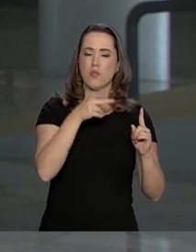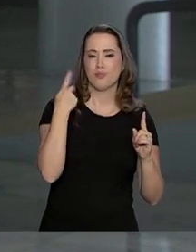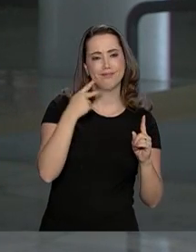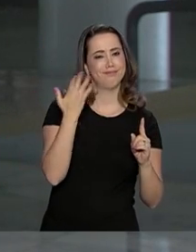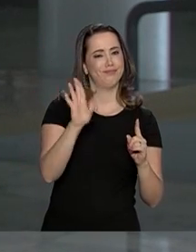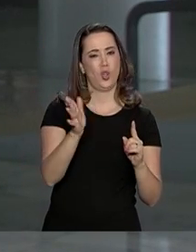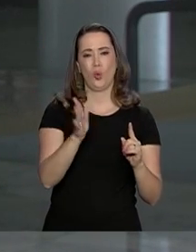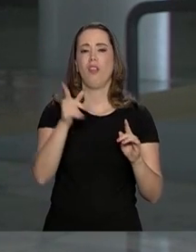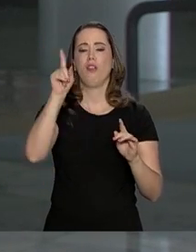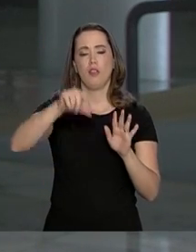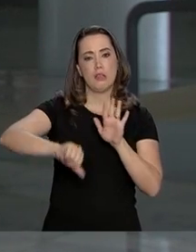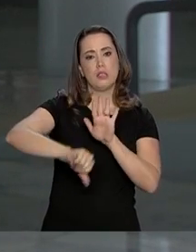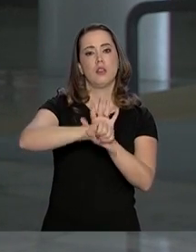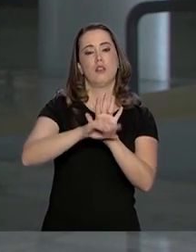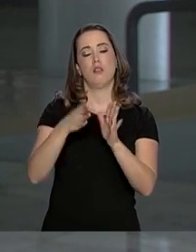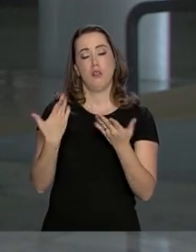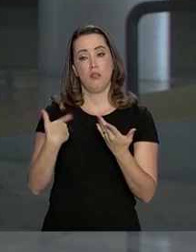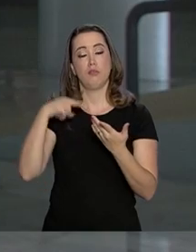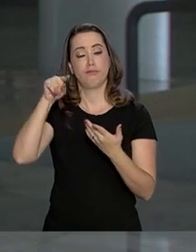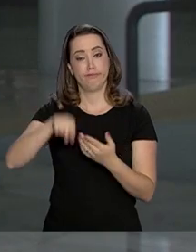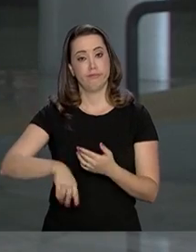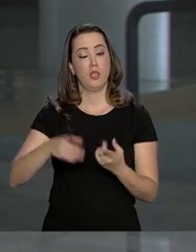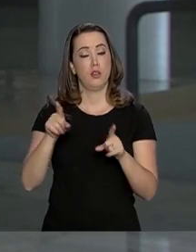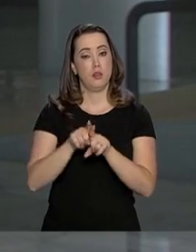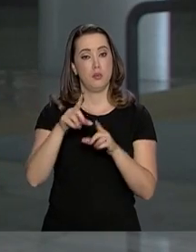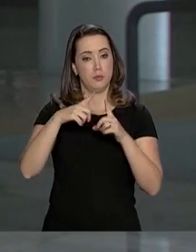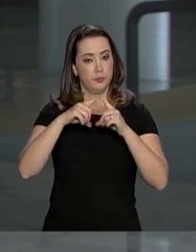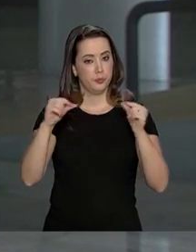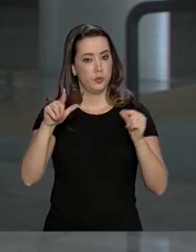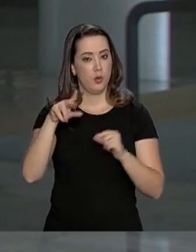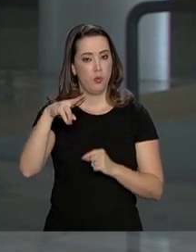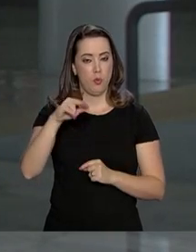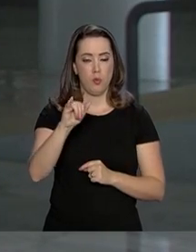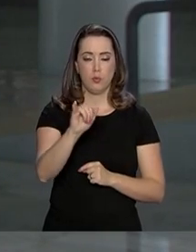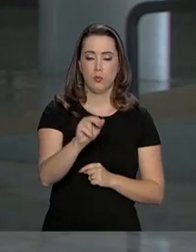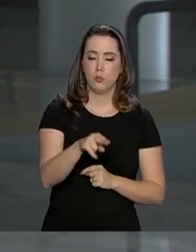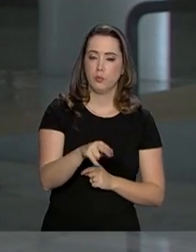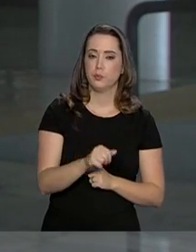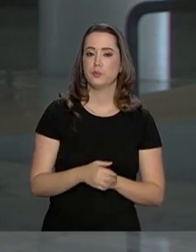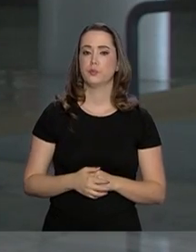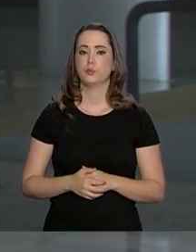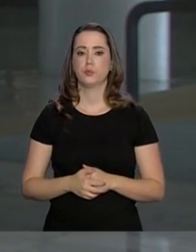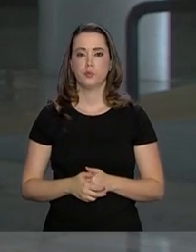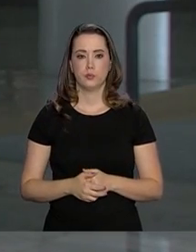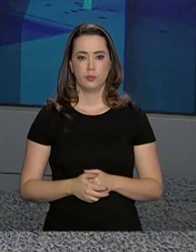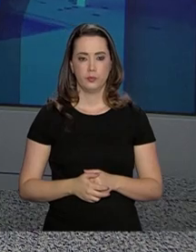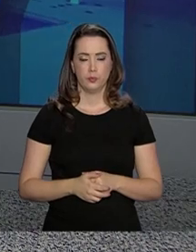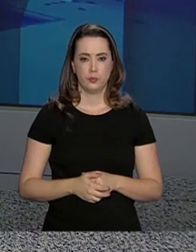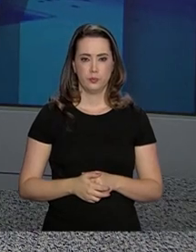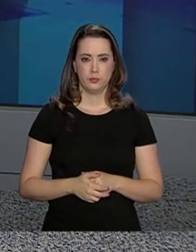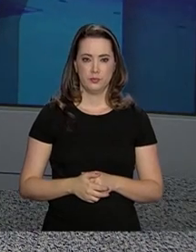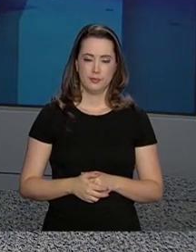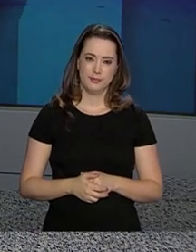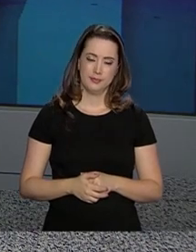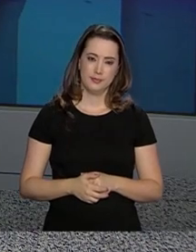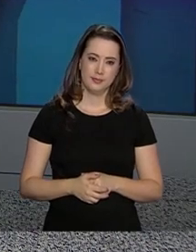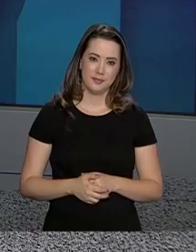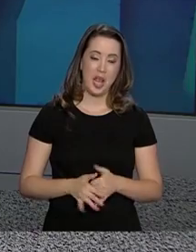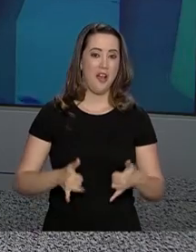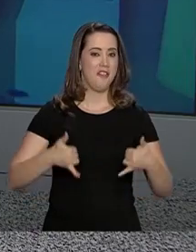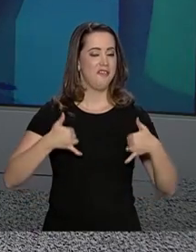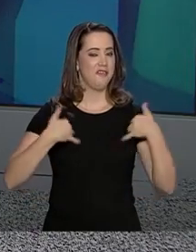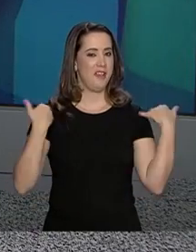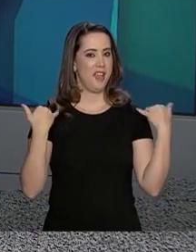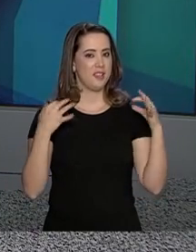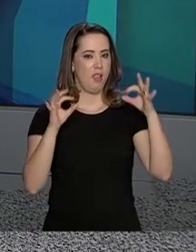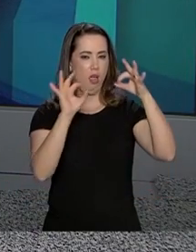impunidade nacional e internacional. De Brasília, Luciana Collares de Holanda. A Festa da